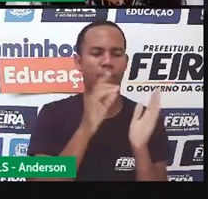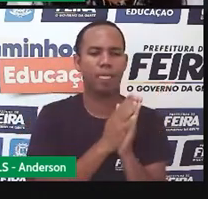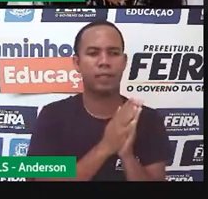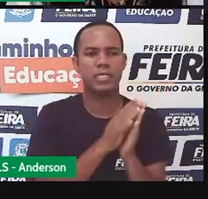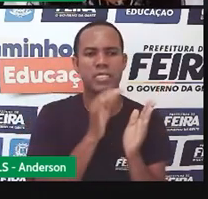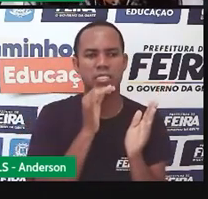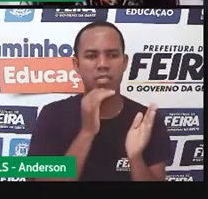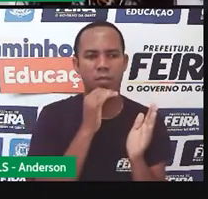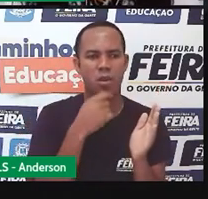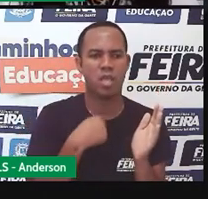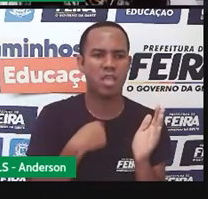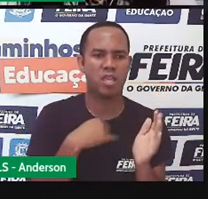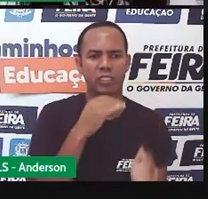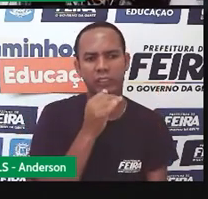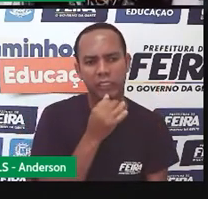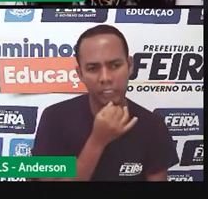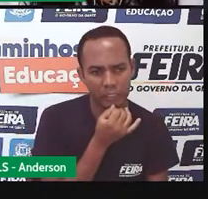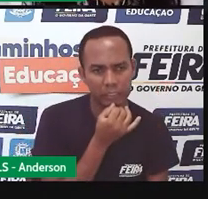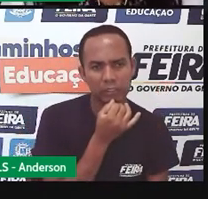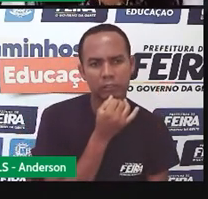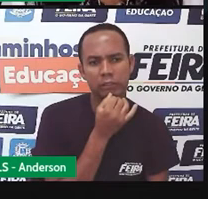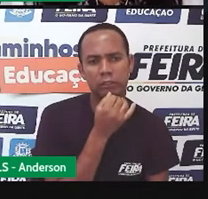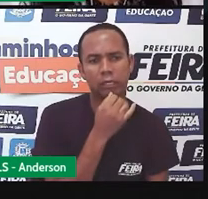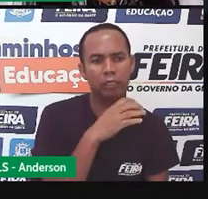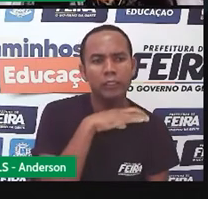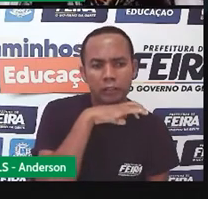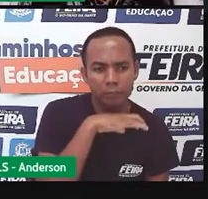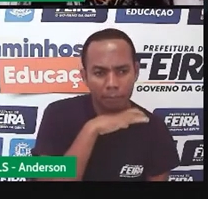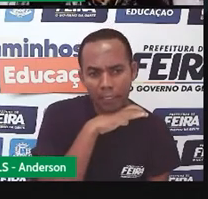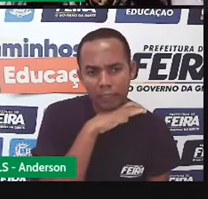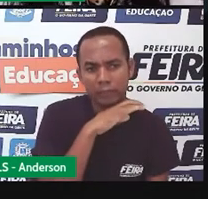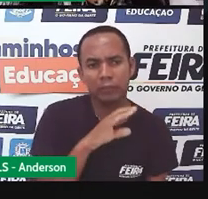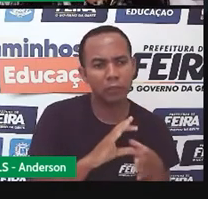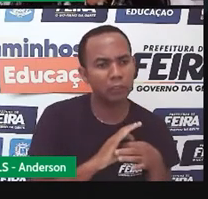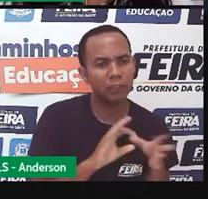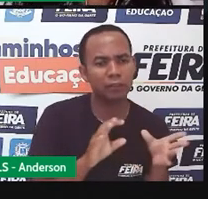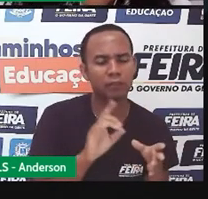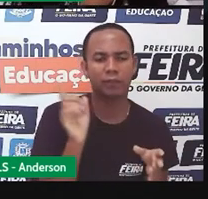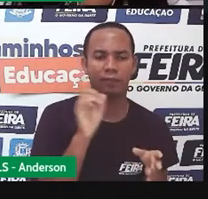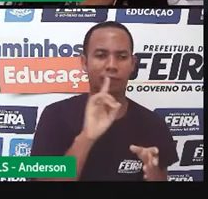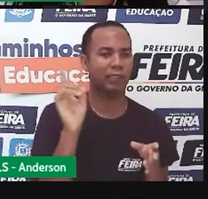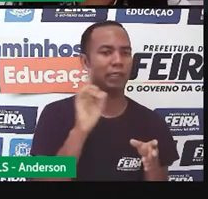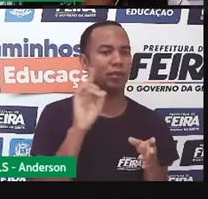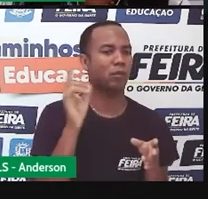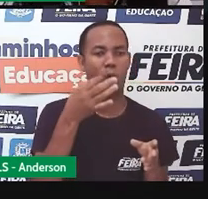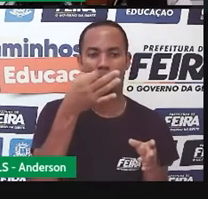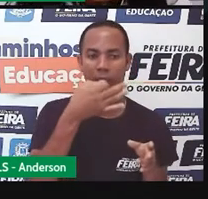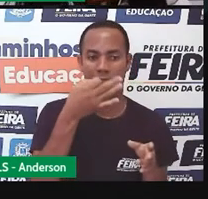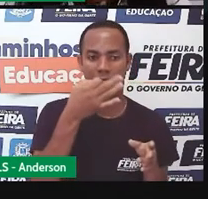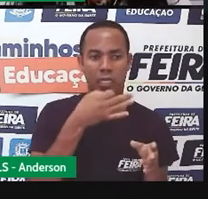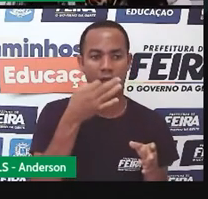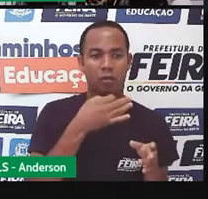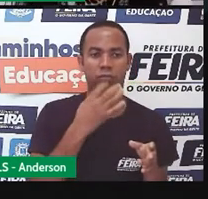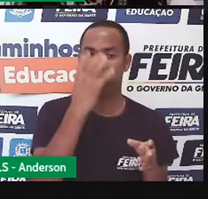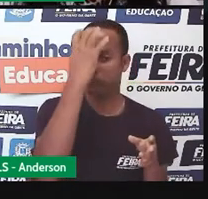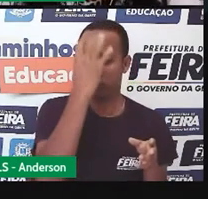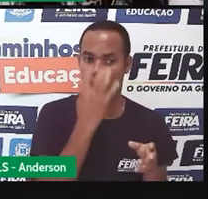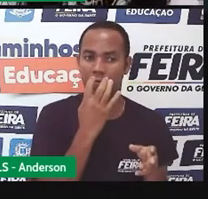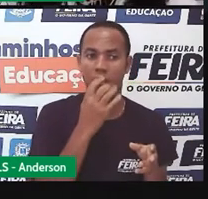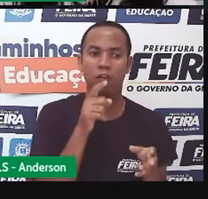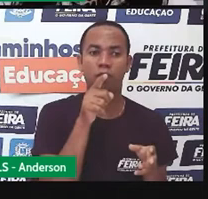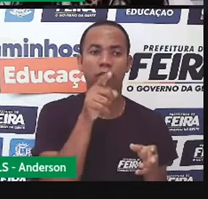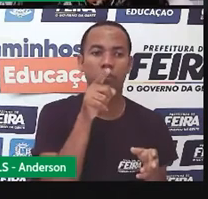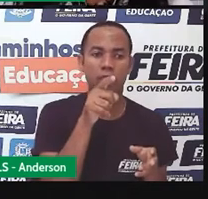porque os bichinhos estavam soltos e corriam risco de vida. Eu quis passar uma informação séria para você,